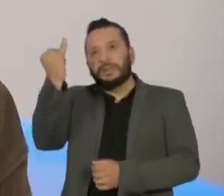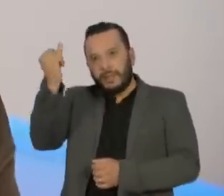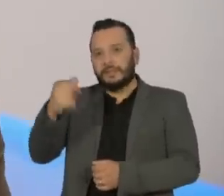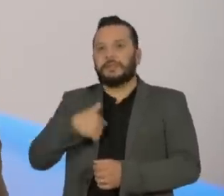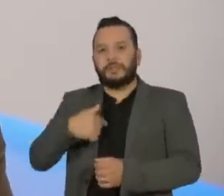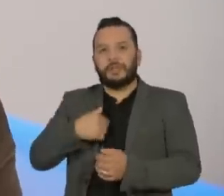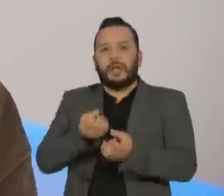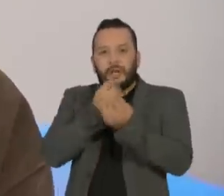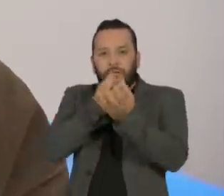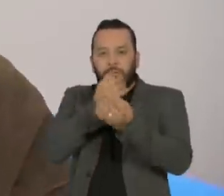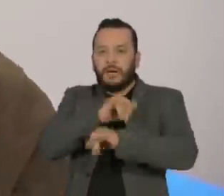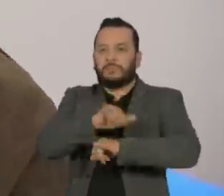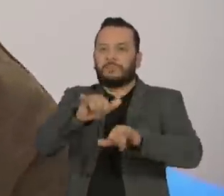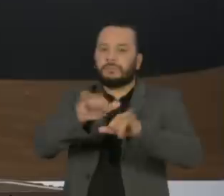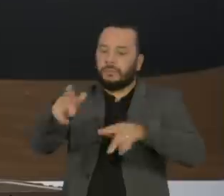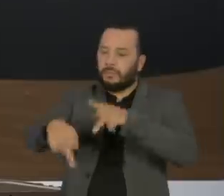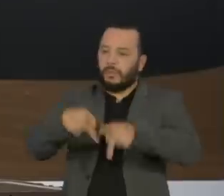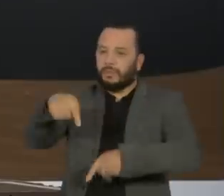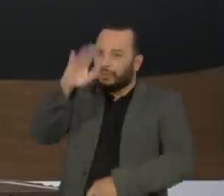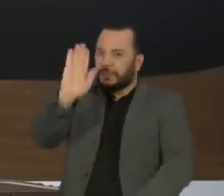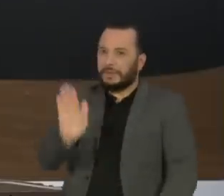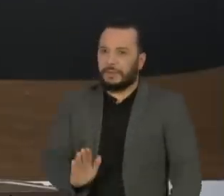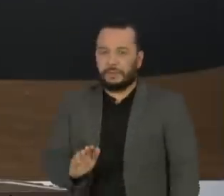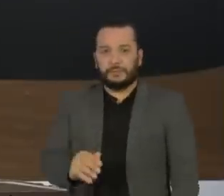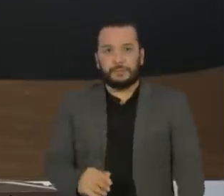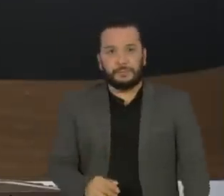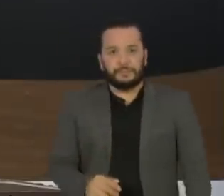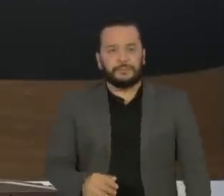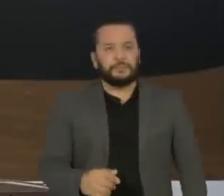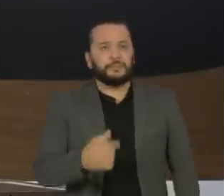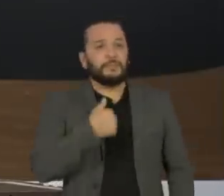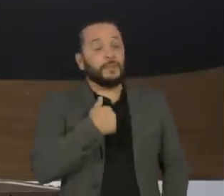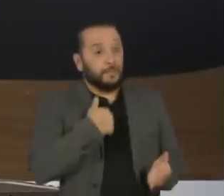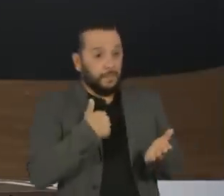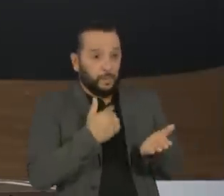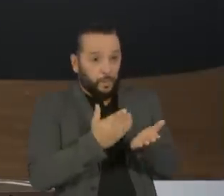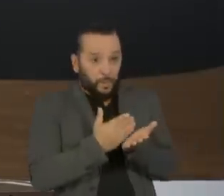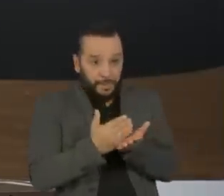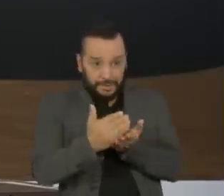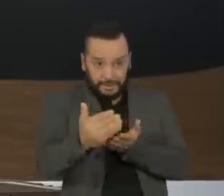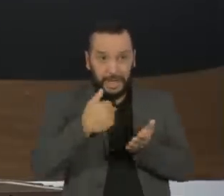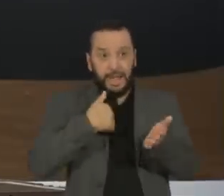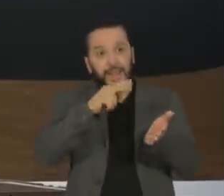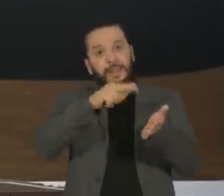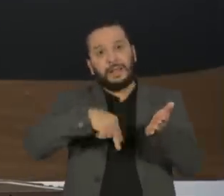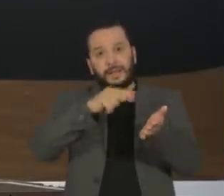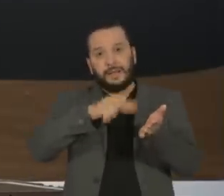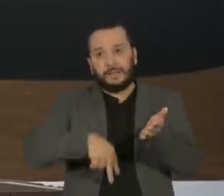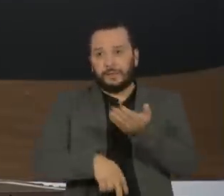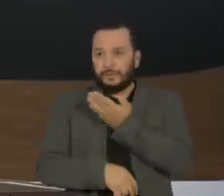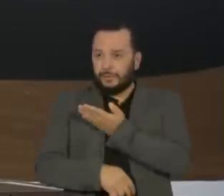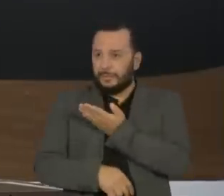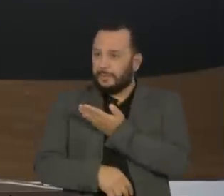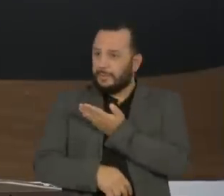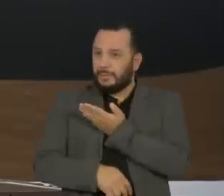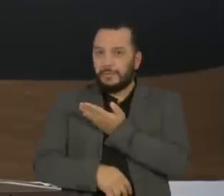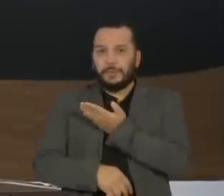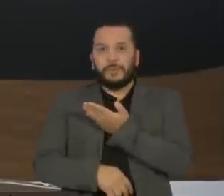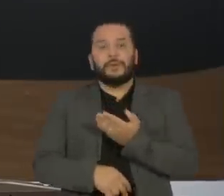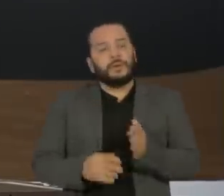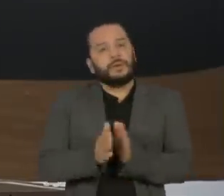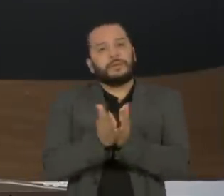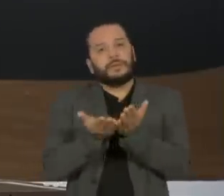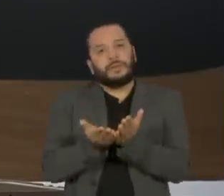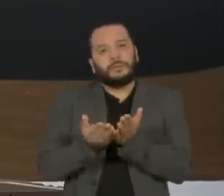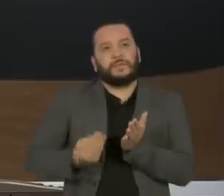informando a todo o povo brasileiro. Obrigada. Eu vou começar lendo um trecho aqui da sua segunda parte da autobiografia,